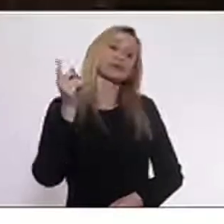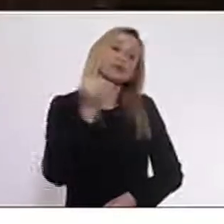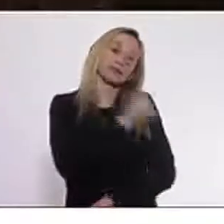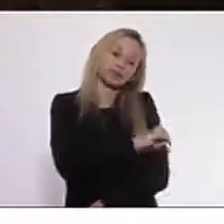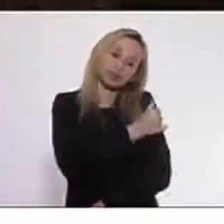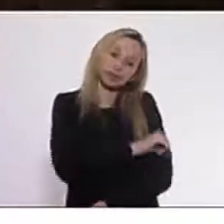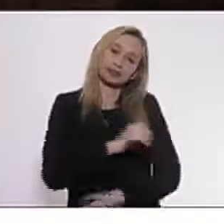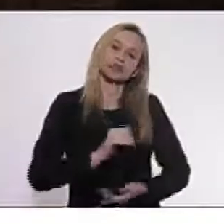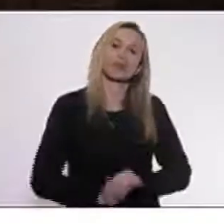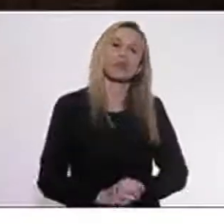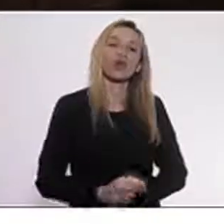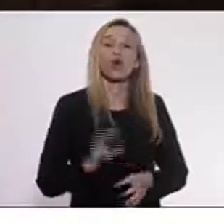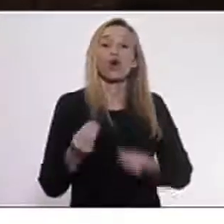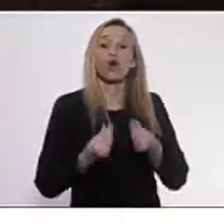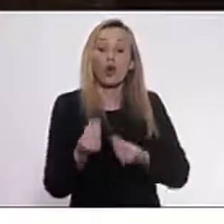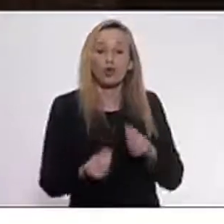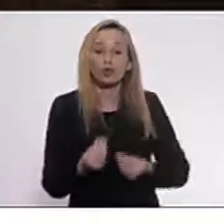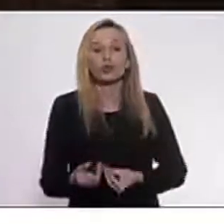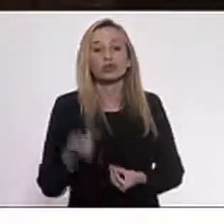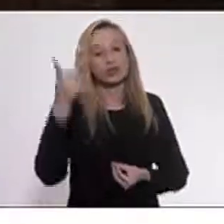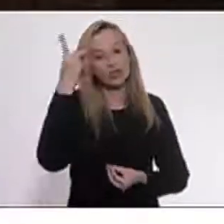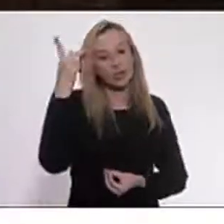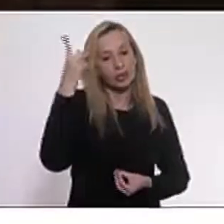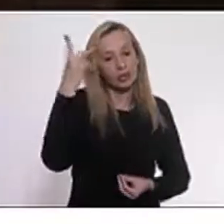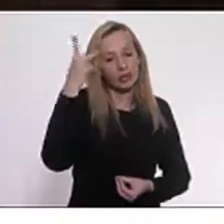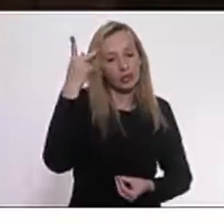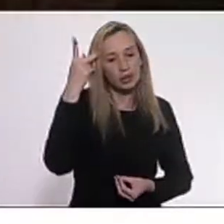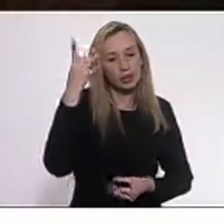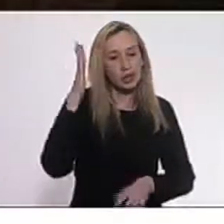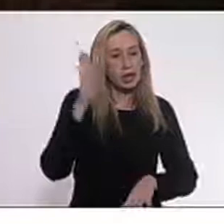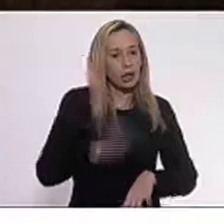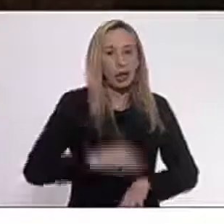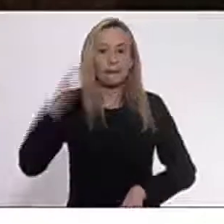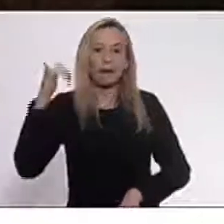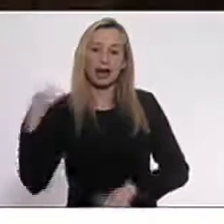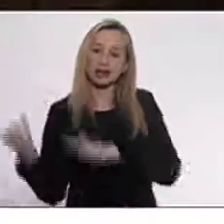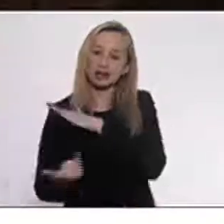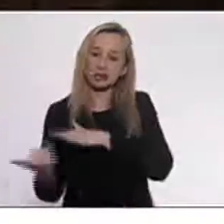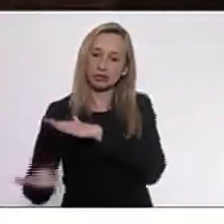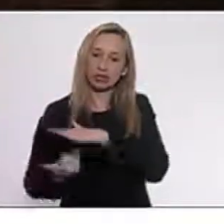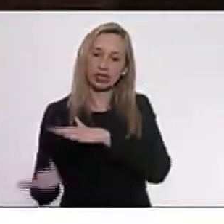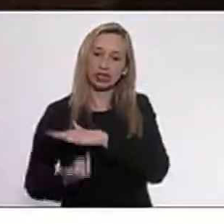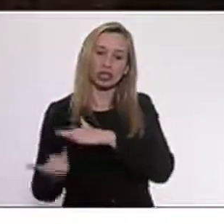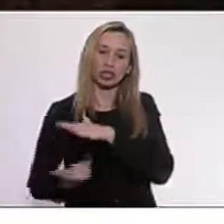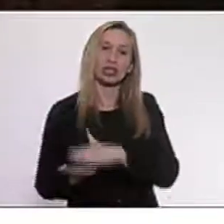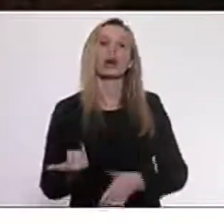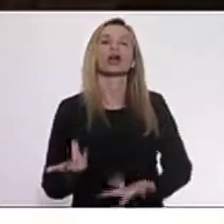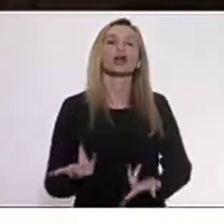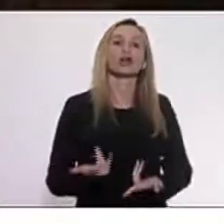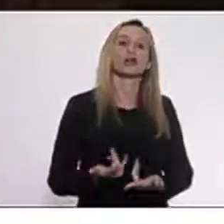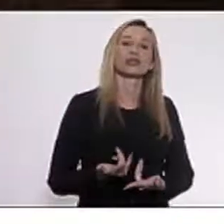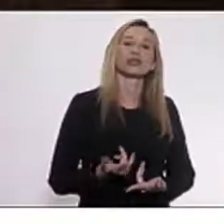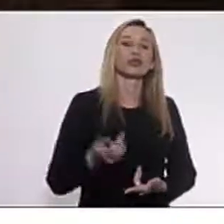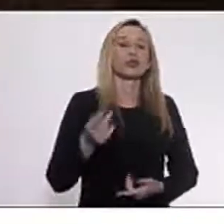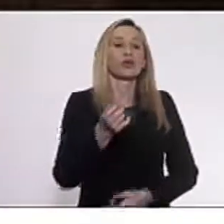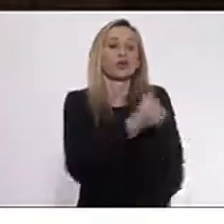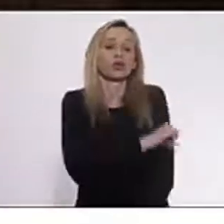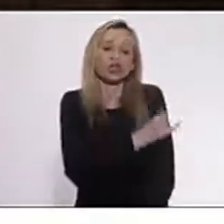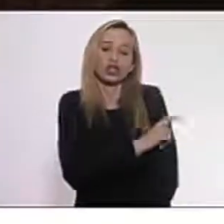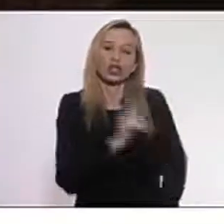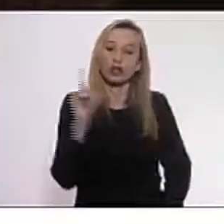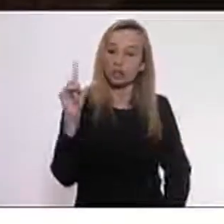Como São Paulo é muito mais industrializado, o Rio de Janeiro é muito pouco